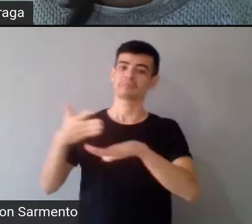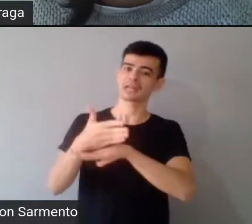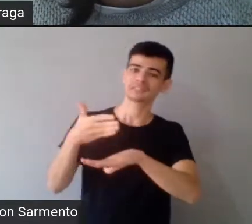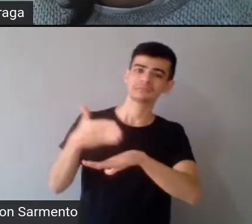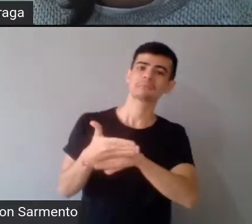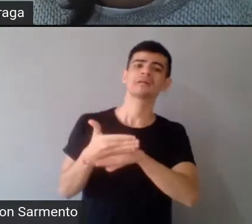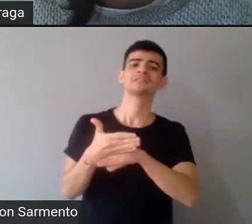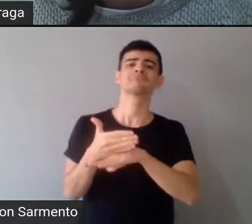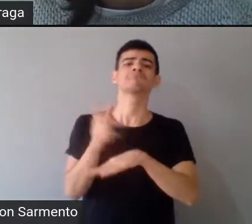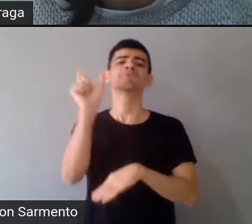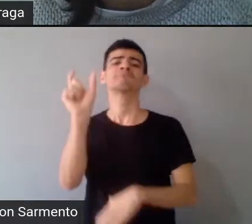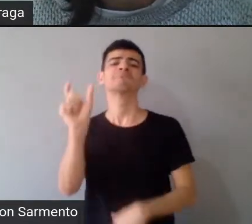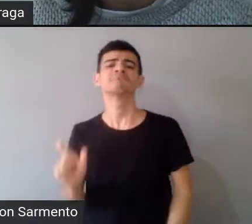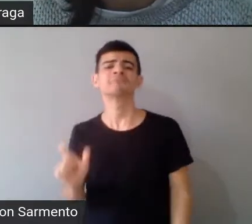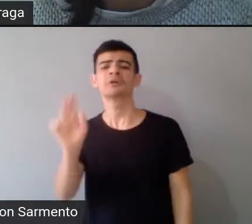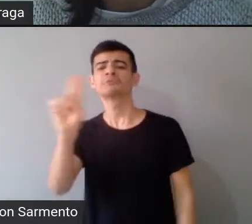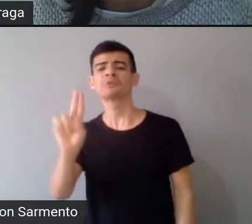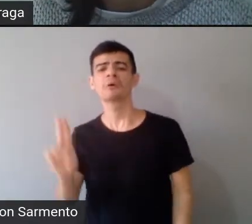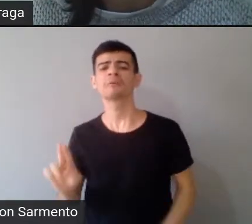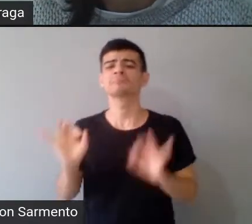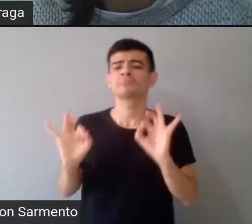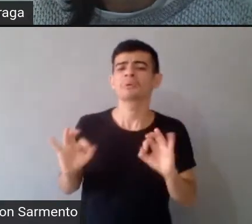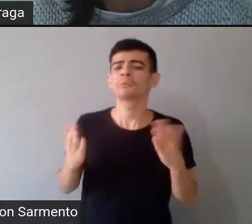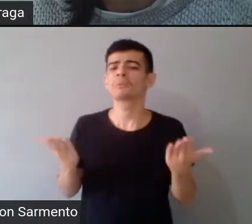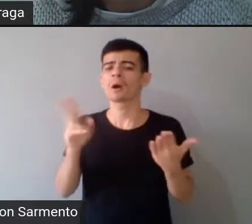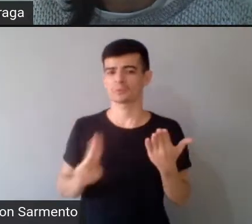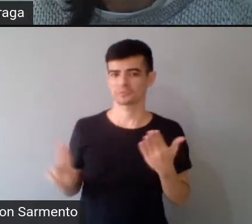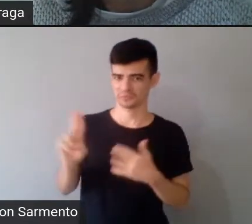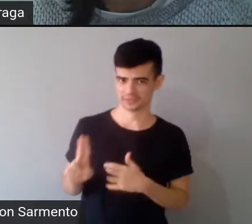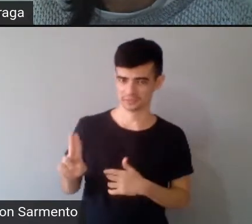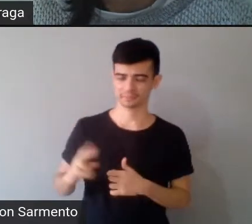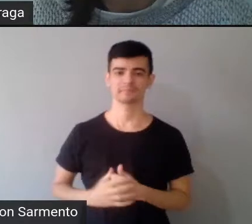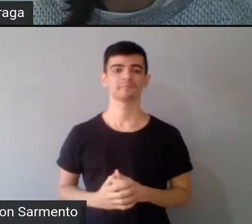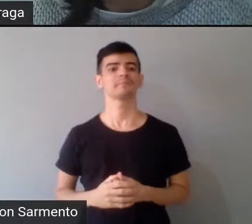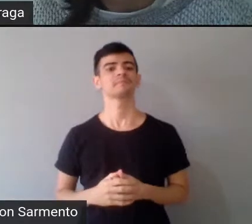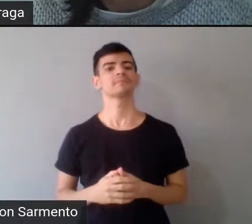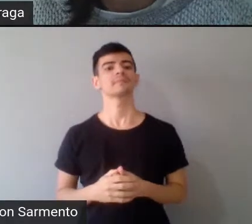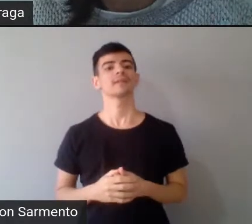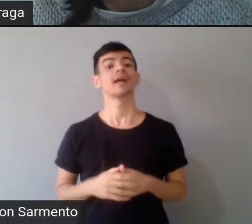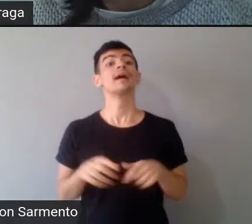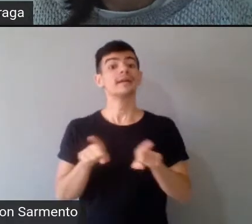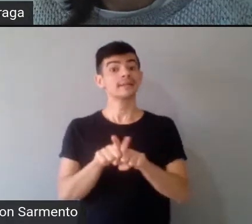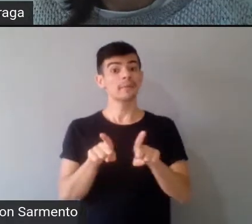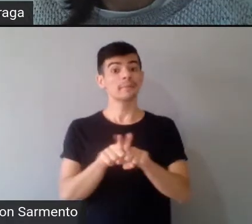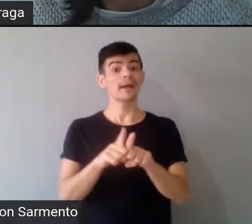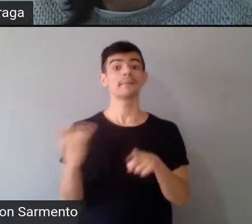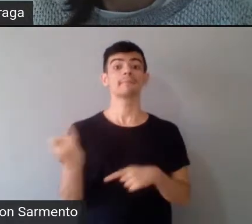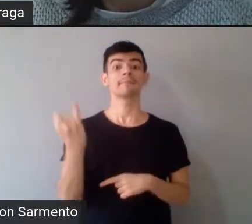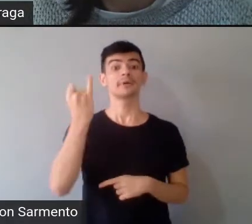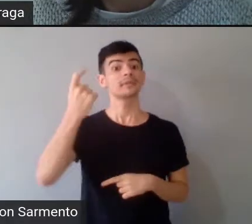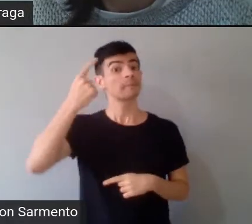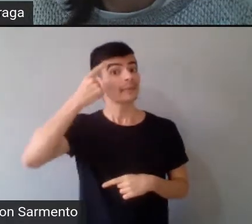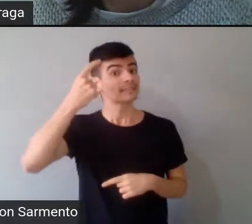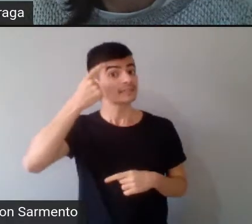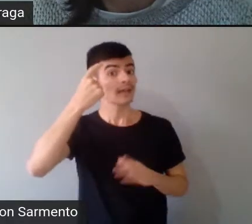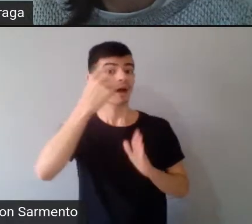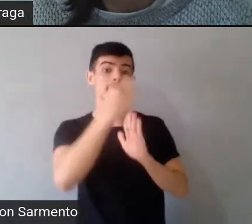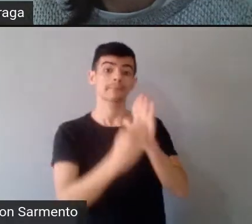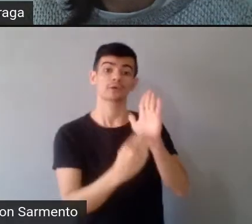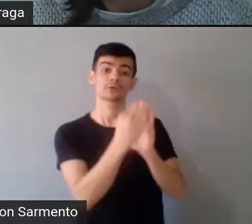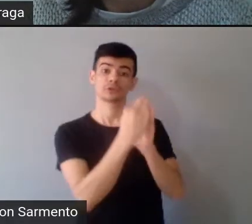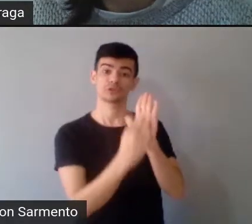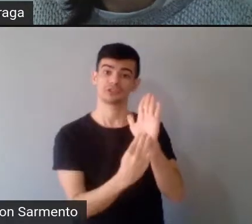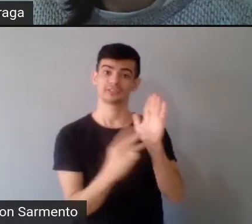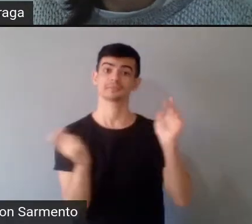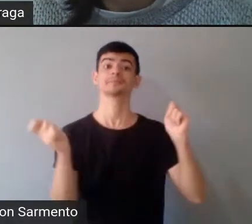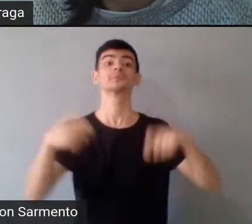no 3.2, a importância de pensar metodologia, justamente que possibilita essa construção conjunta de um